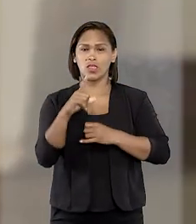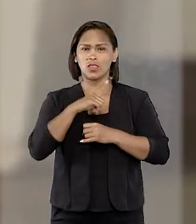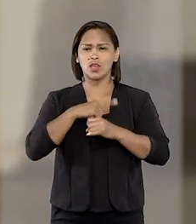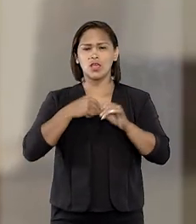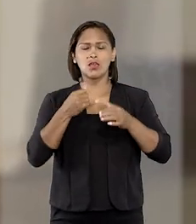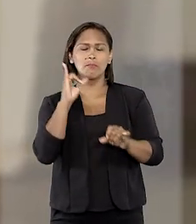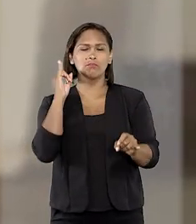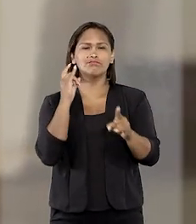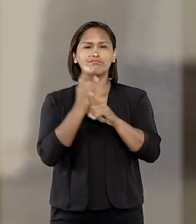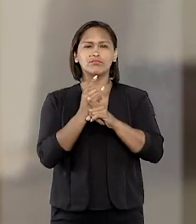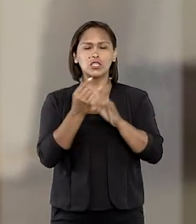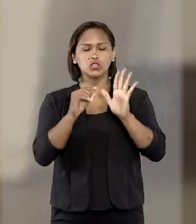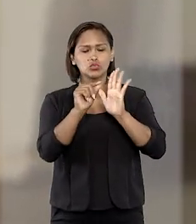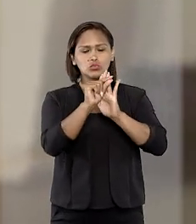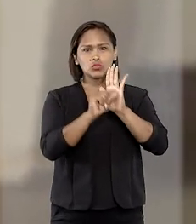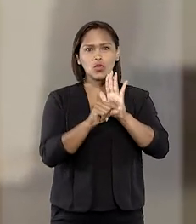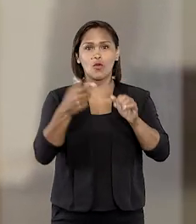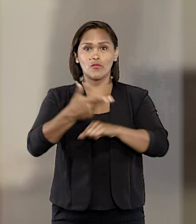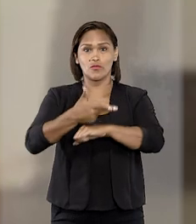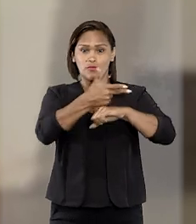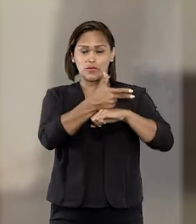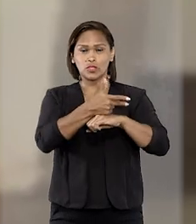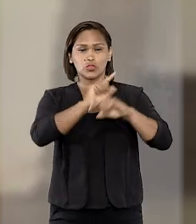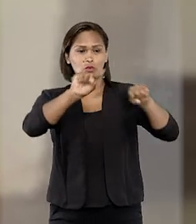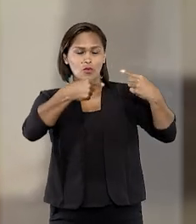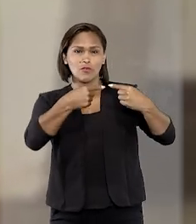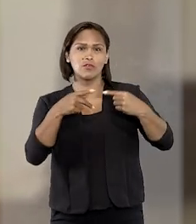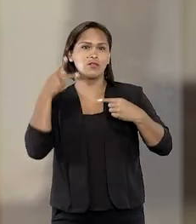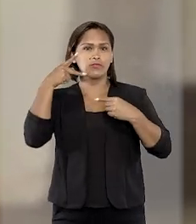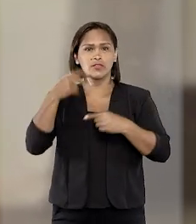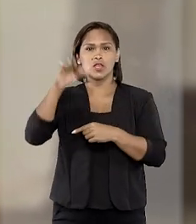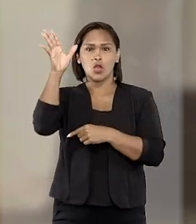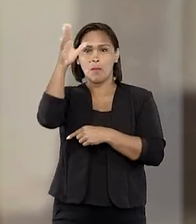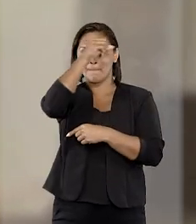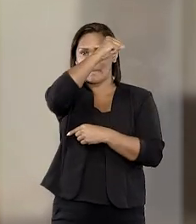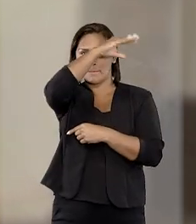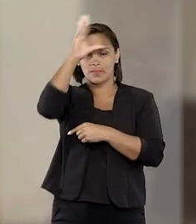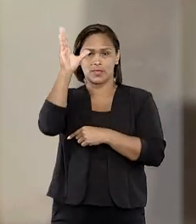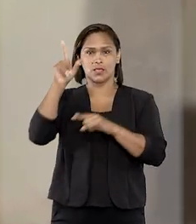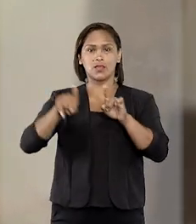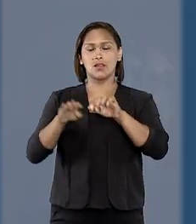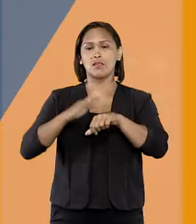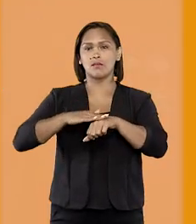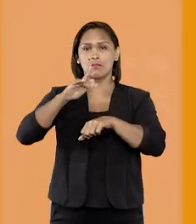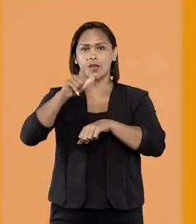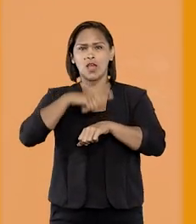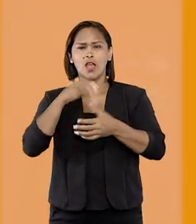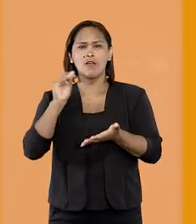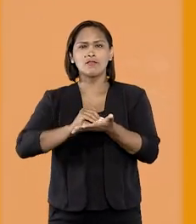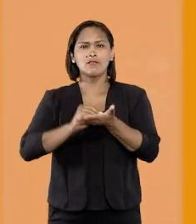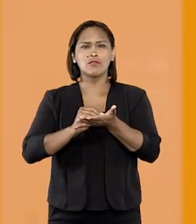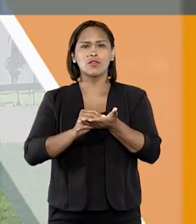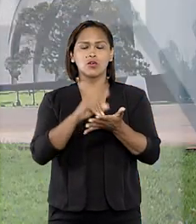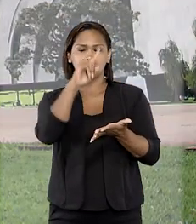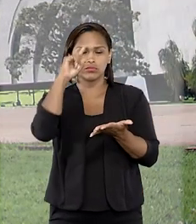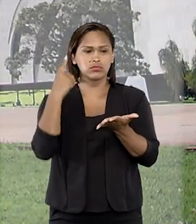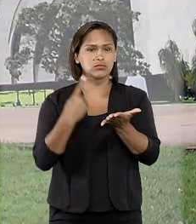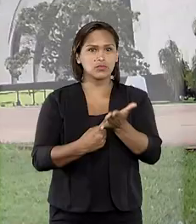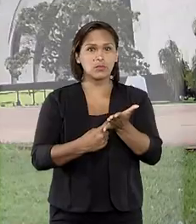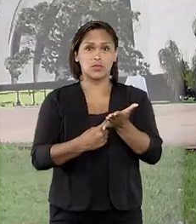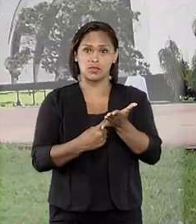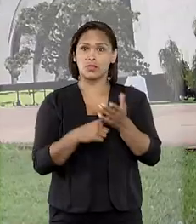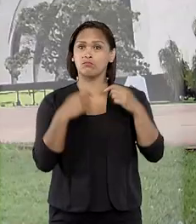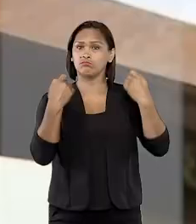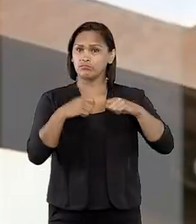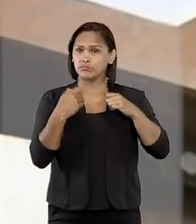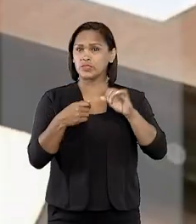internet terão que identificar quem postou vídeos com ofensas a Marielle Franco. E mais, falta de confirmação